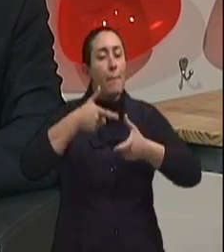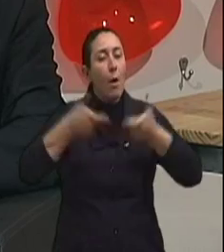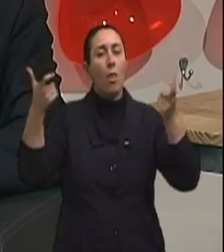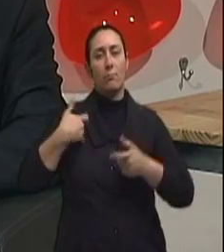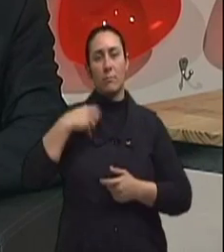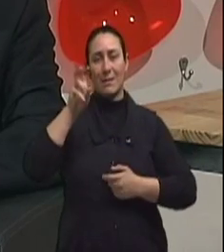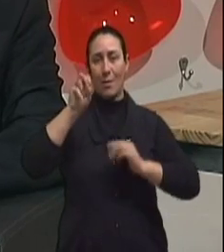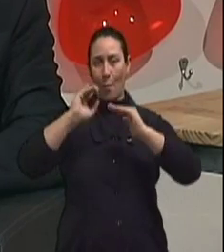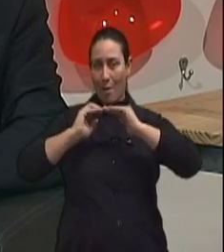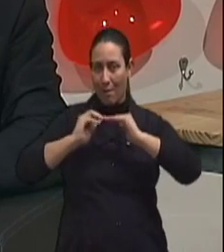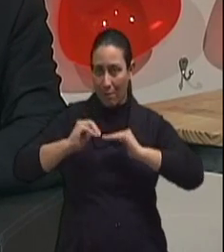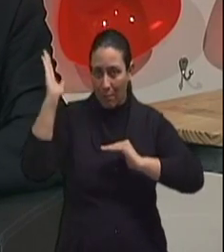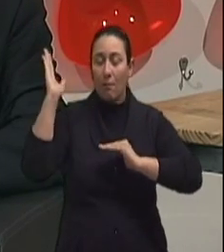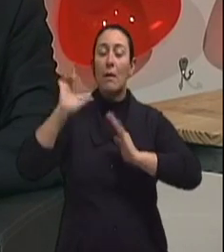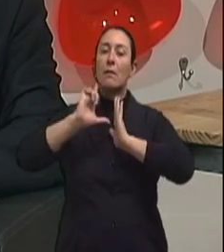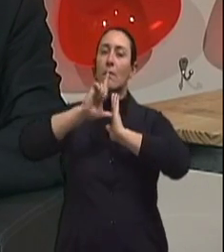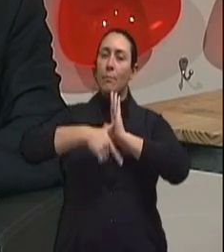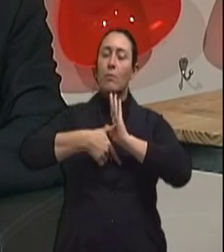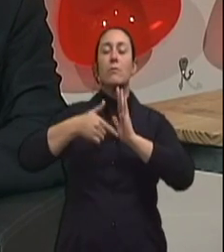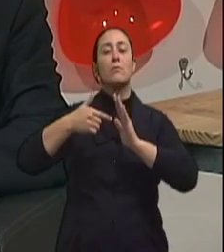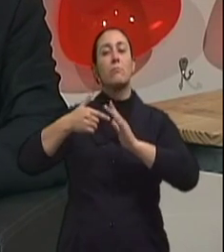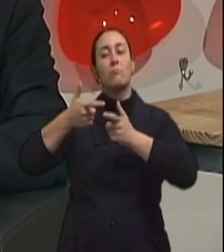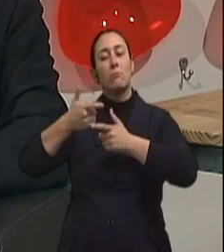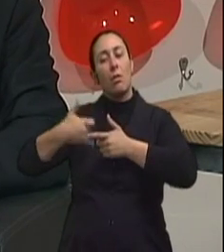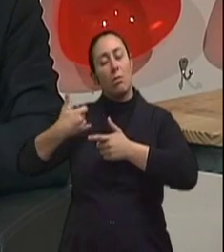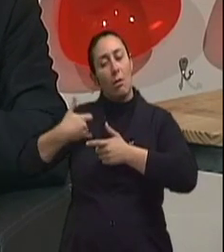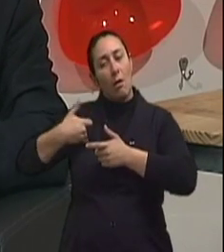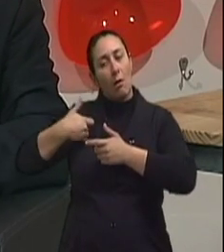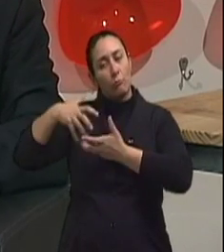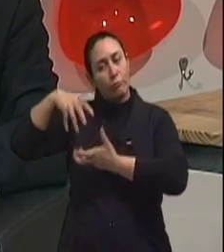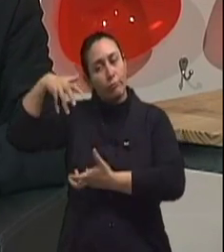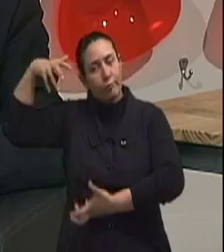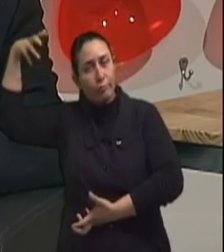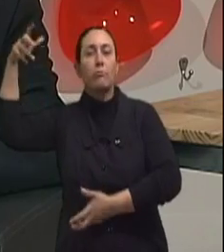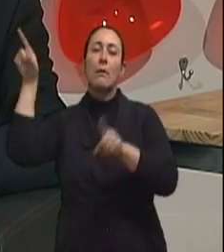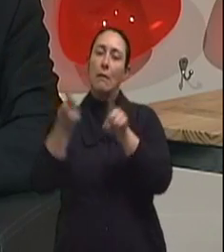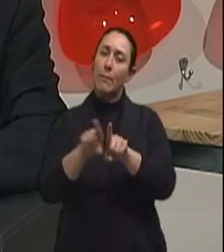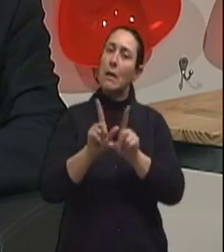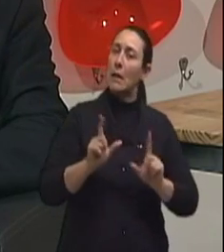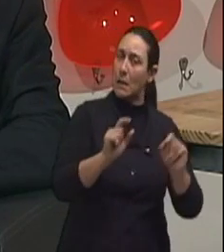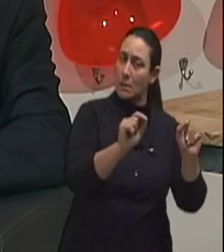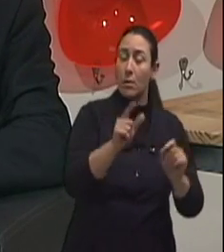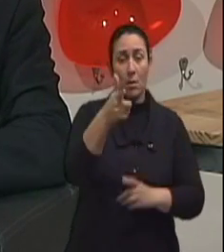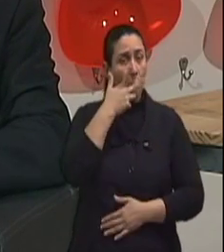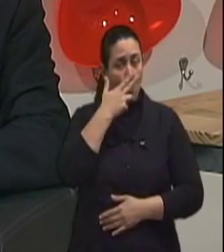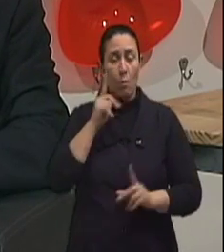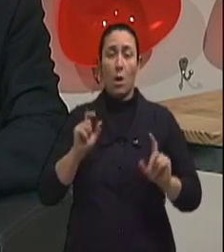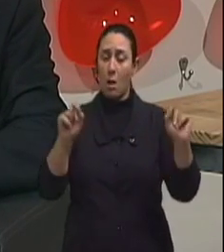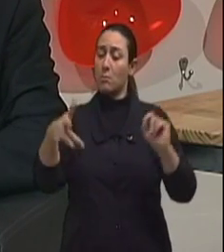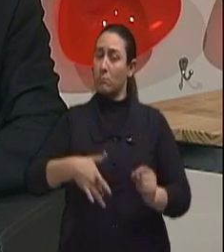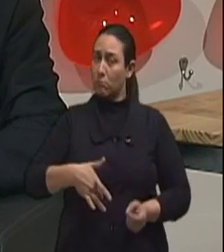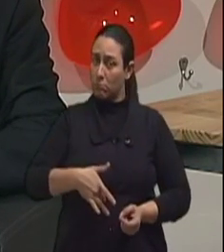anos, né? E vai aumentando com a idade. O câncer de estômago não foge a essa regra. Ele também é uma